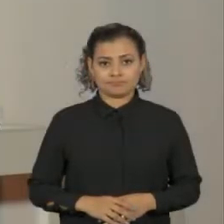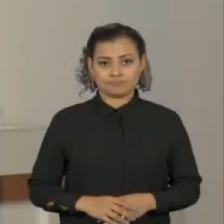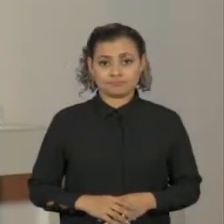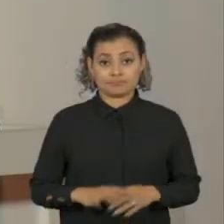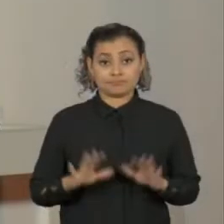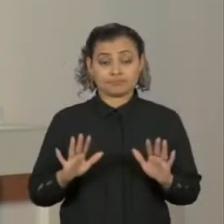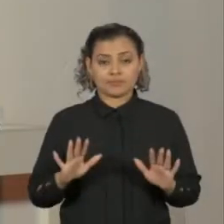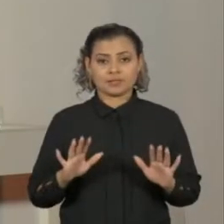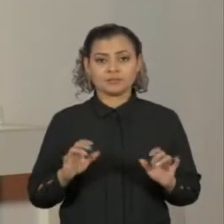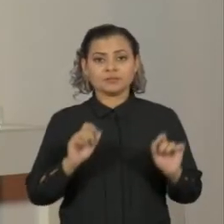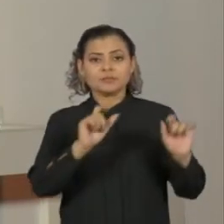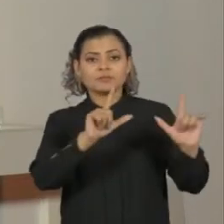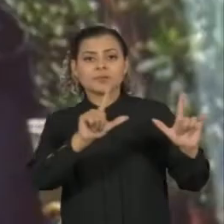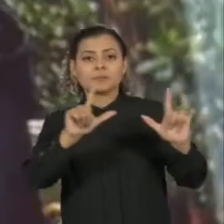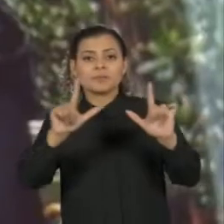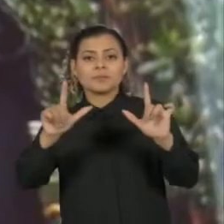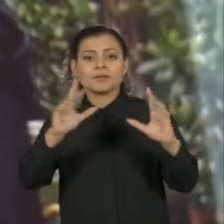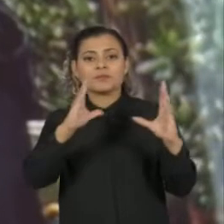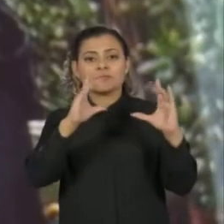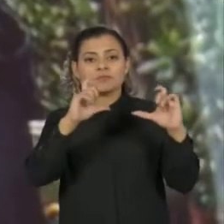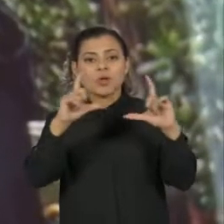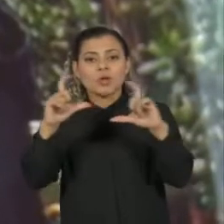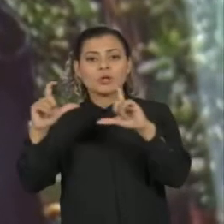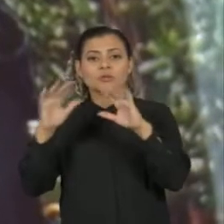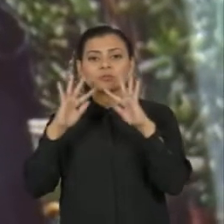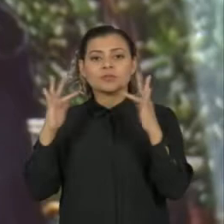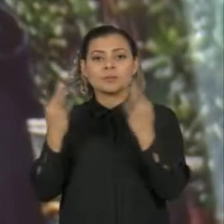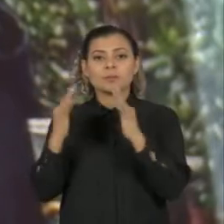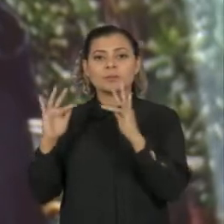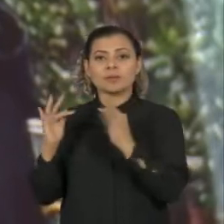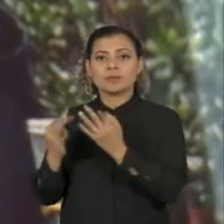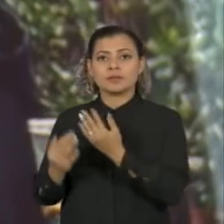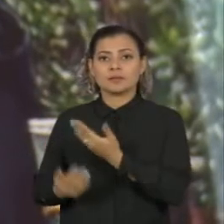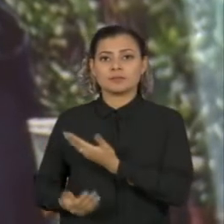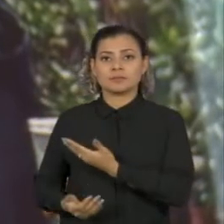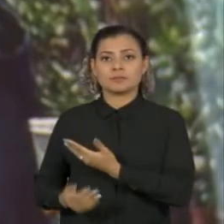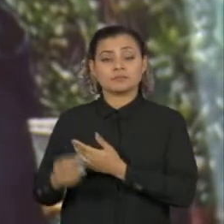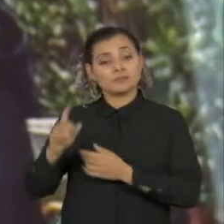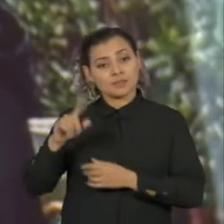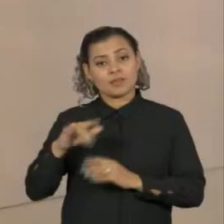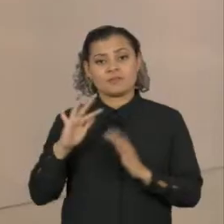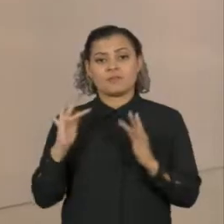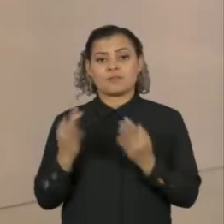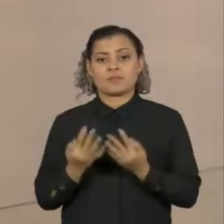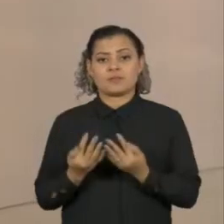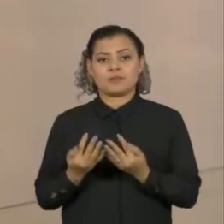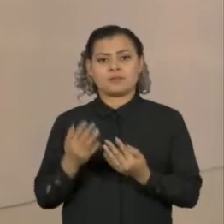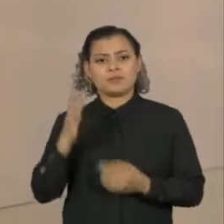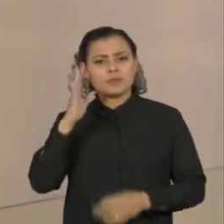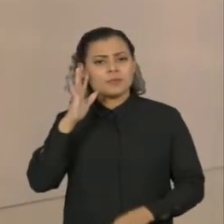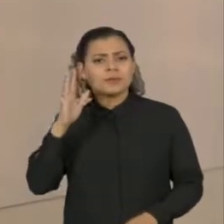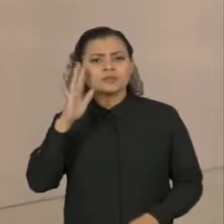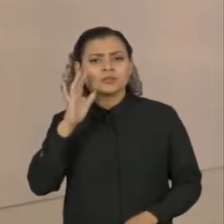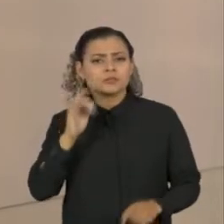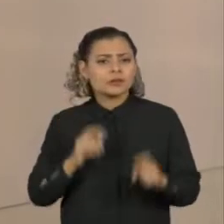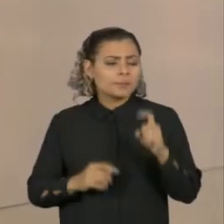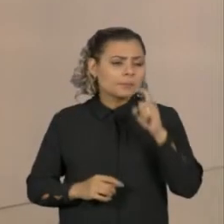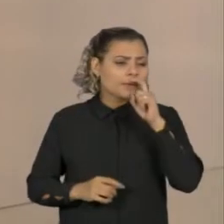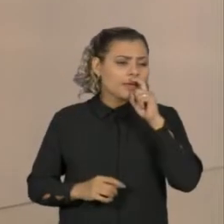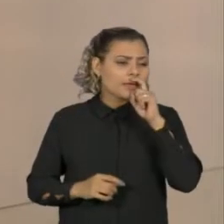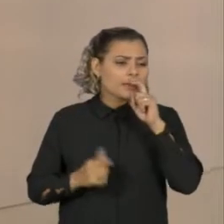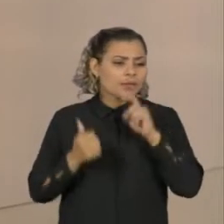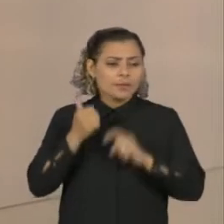Retratos na parede são a família da Helena hoje. Imagina para um pai, para uma mãe,